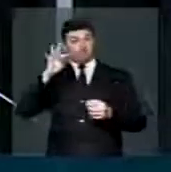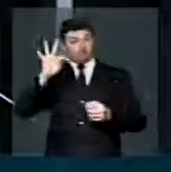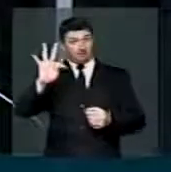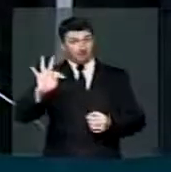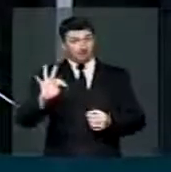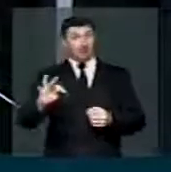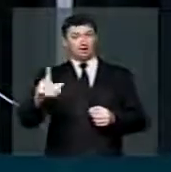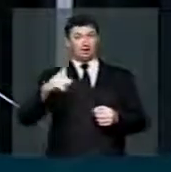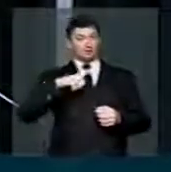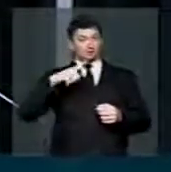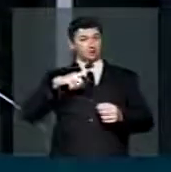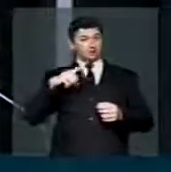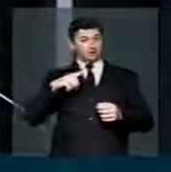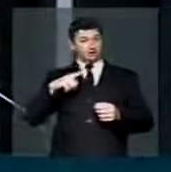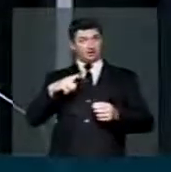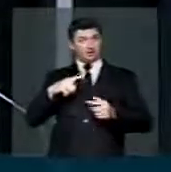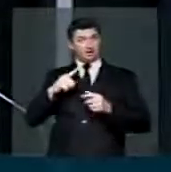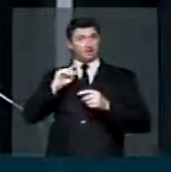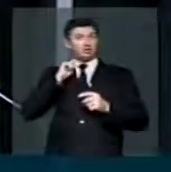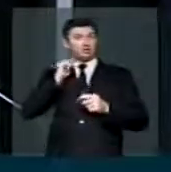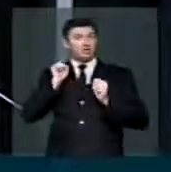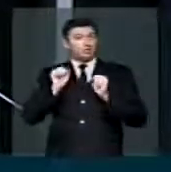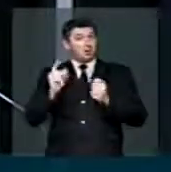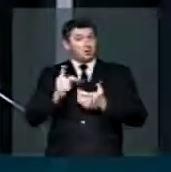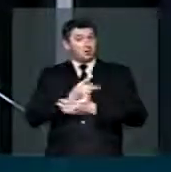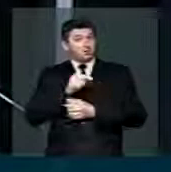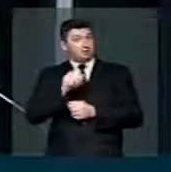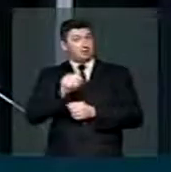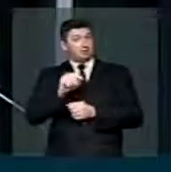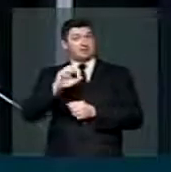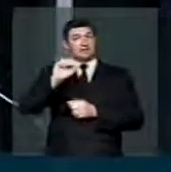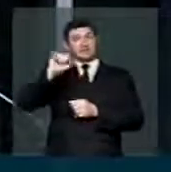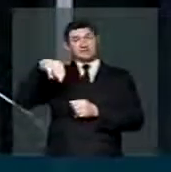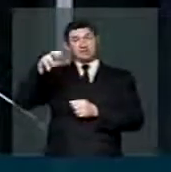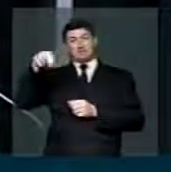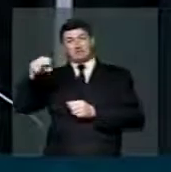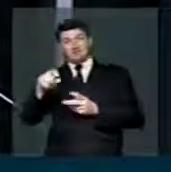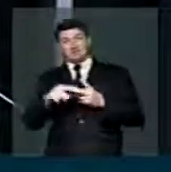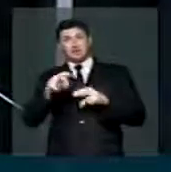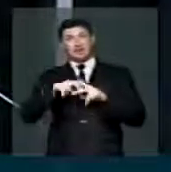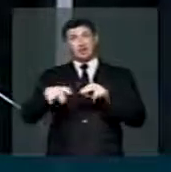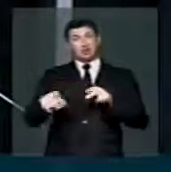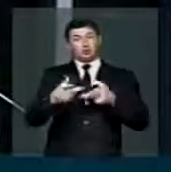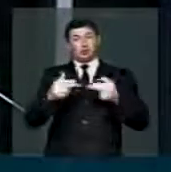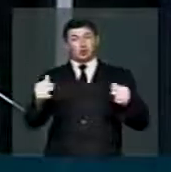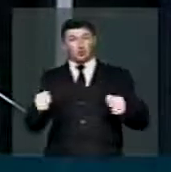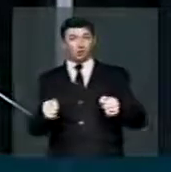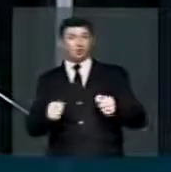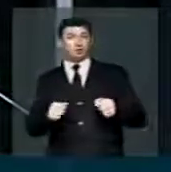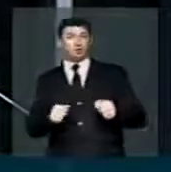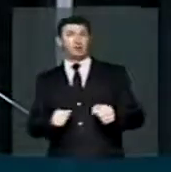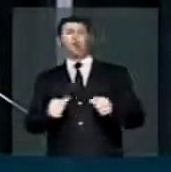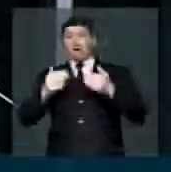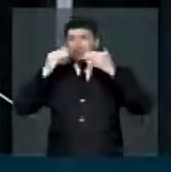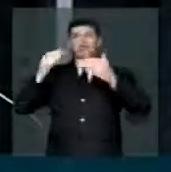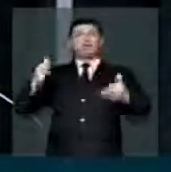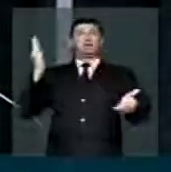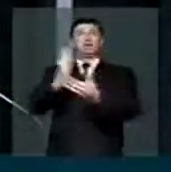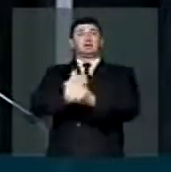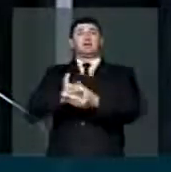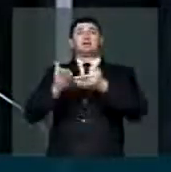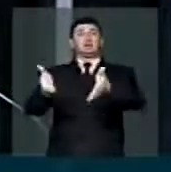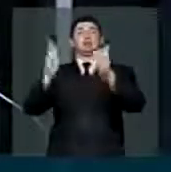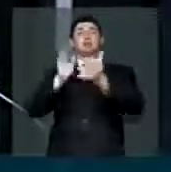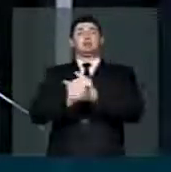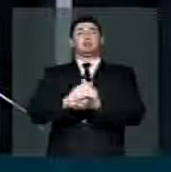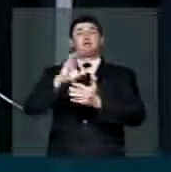tinha indícios da Alston, da Simense, do metrô, nada mais justo que ele apresentasse